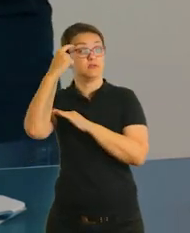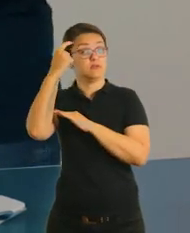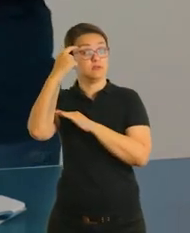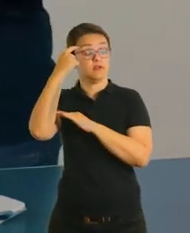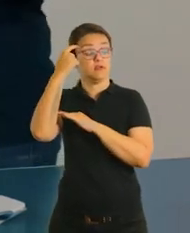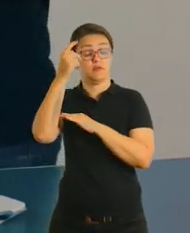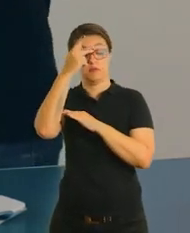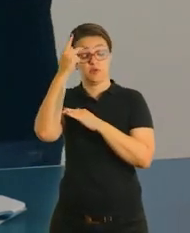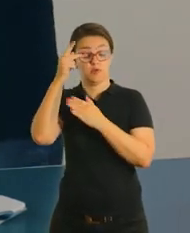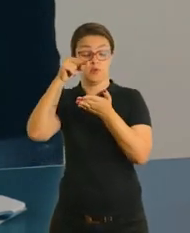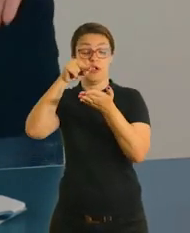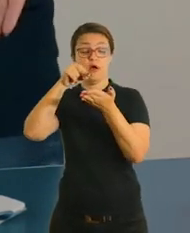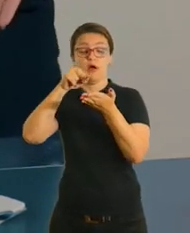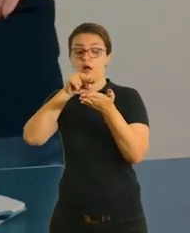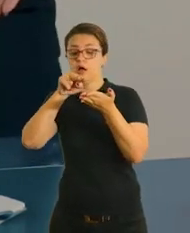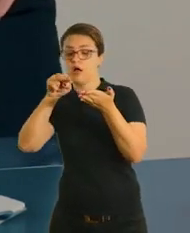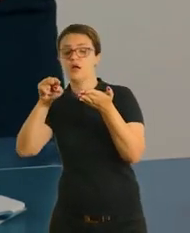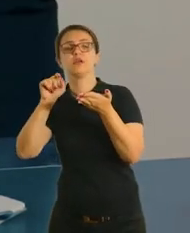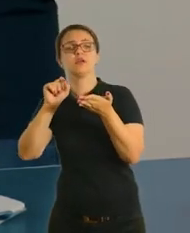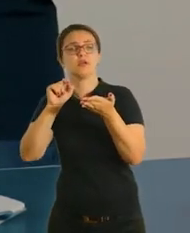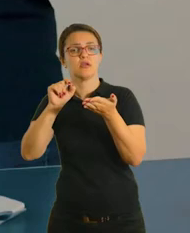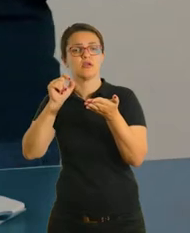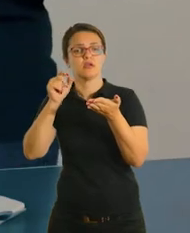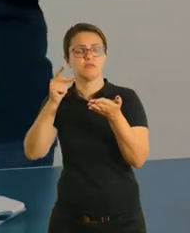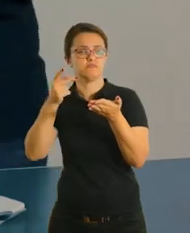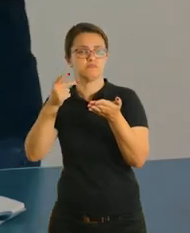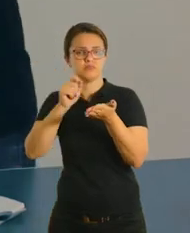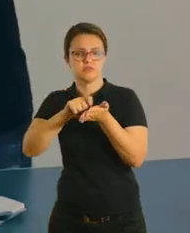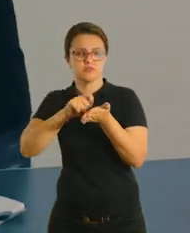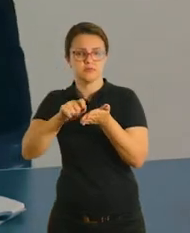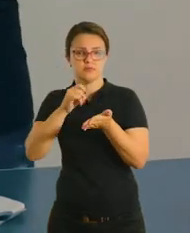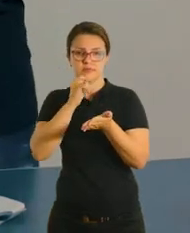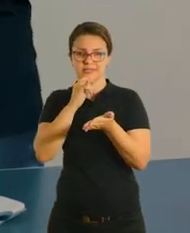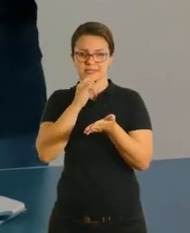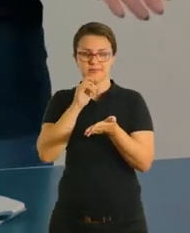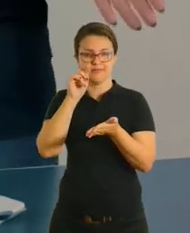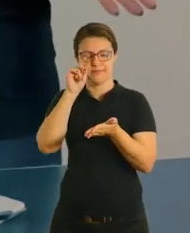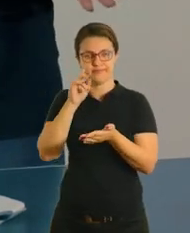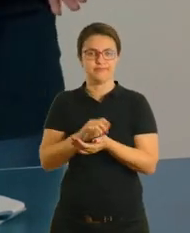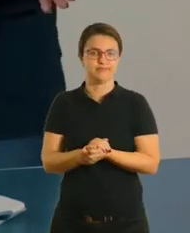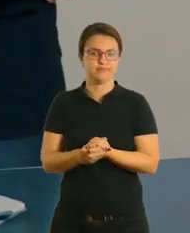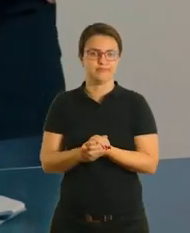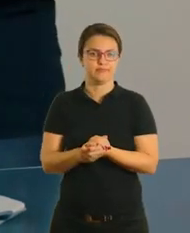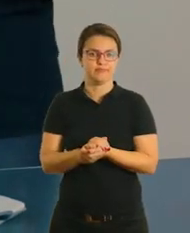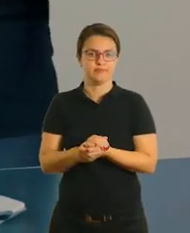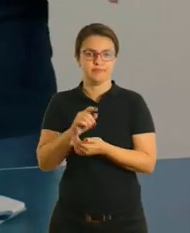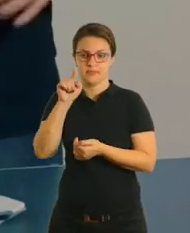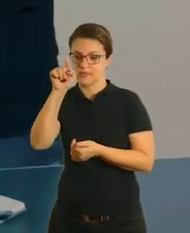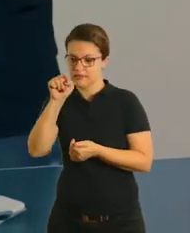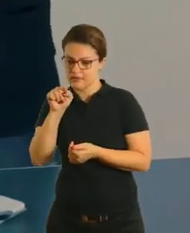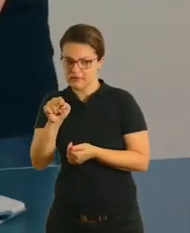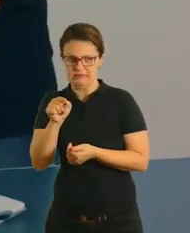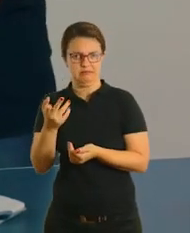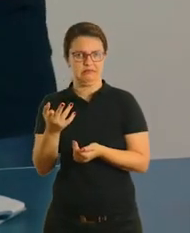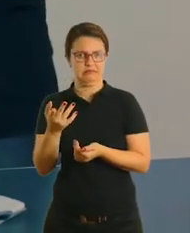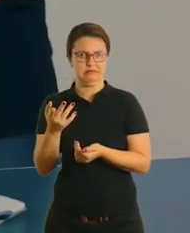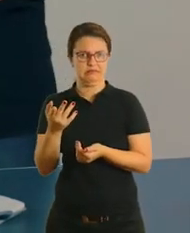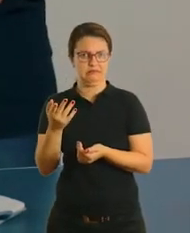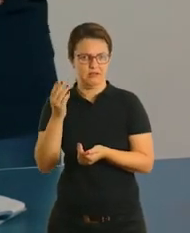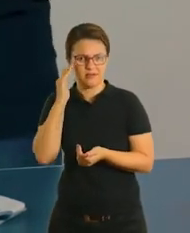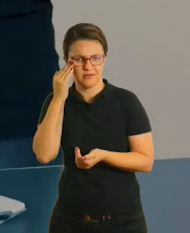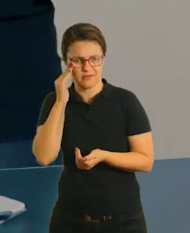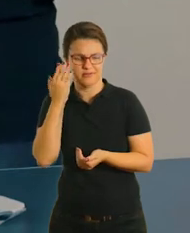Vou pensar em quem, para quem que eu estou escrevendo. Se eu colocasse aqui numa pergunta um ponto de exclamação, ele iria entender?